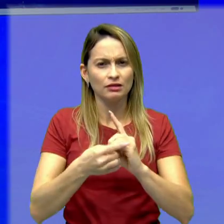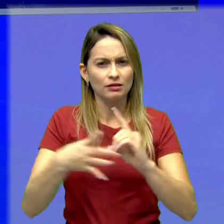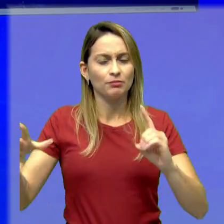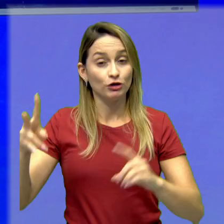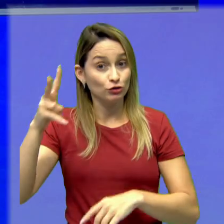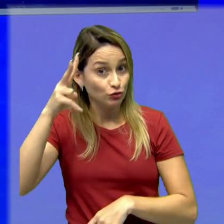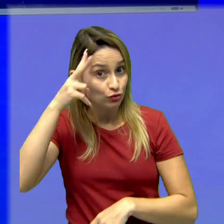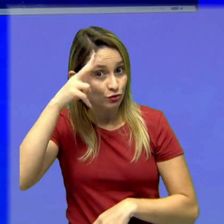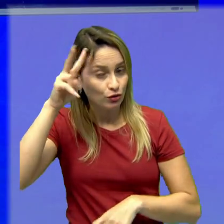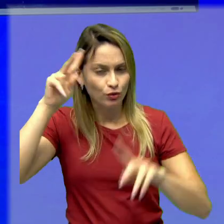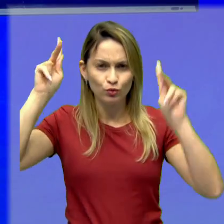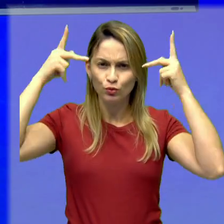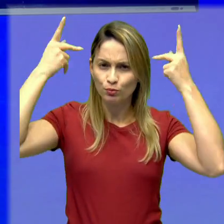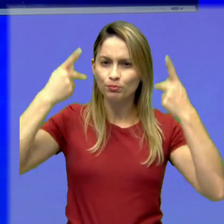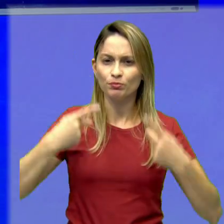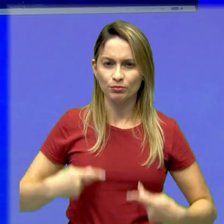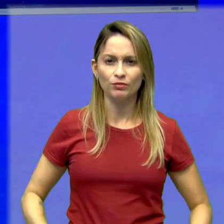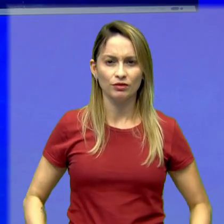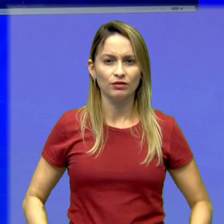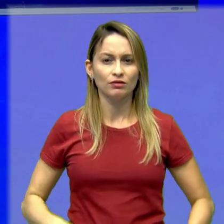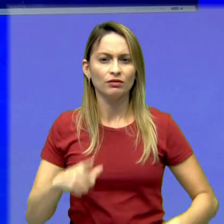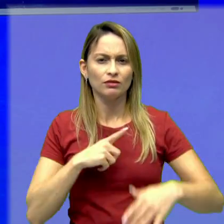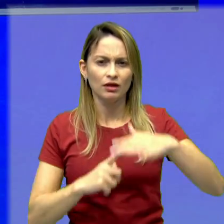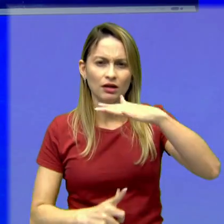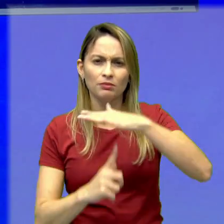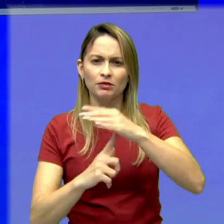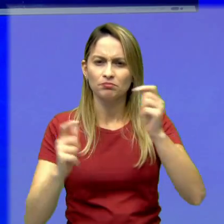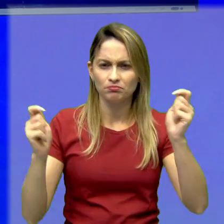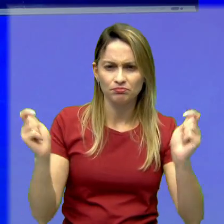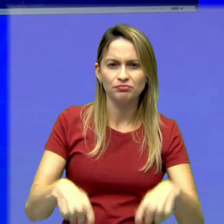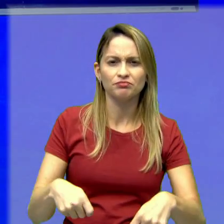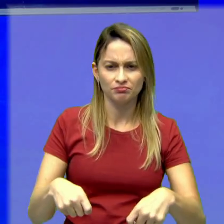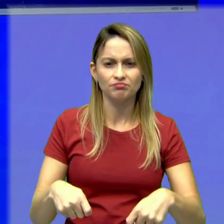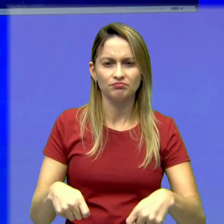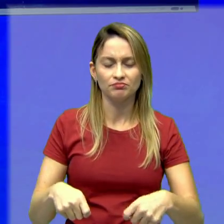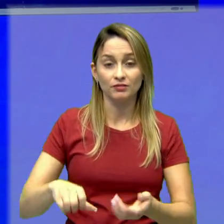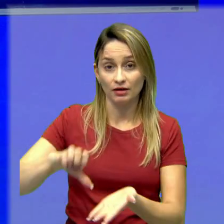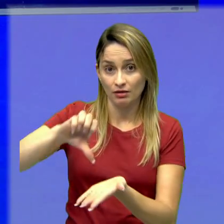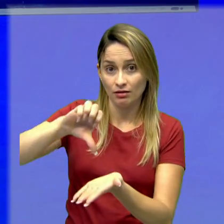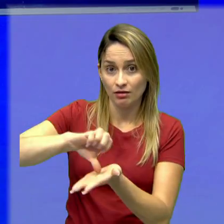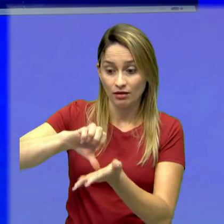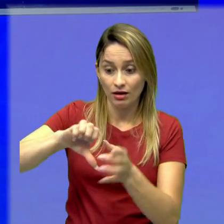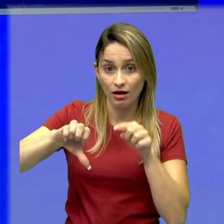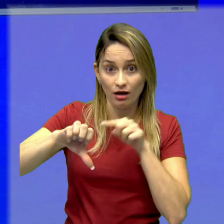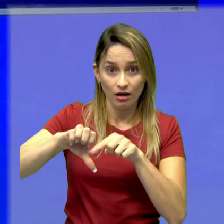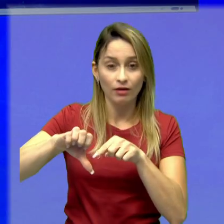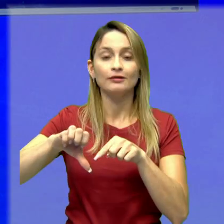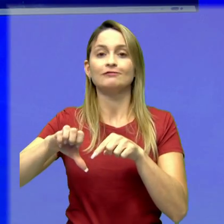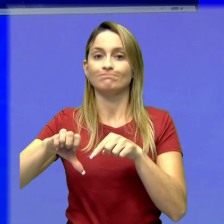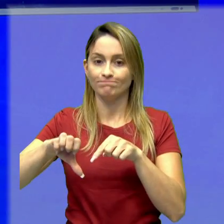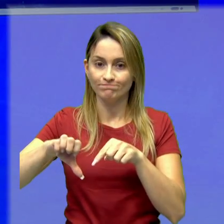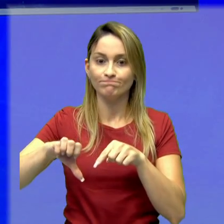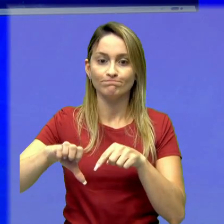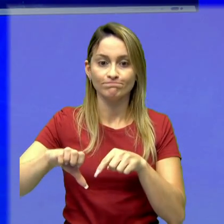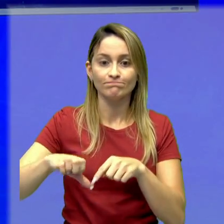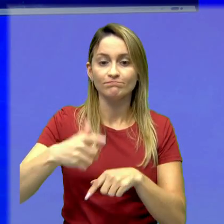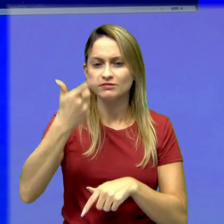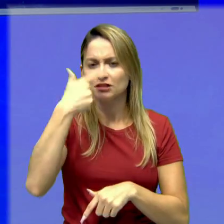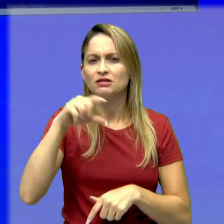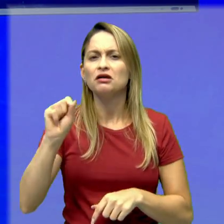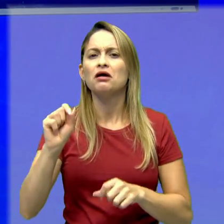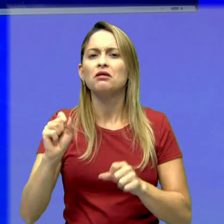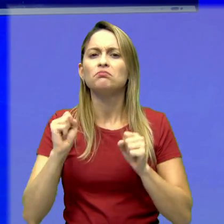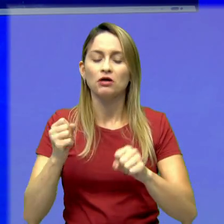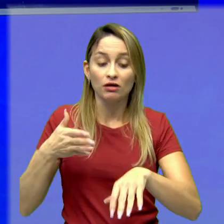humanidade, é claro, com todos os seus limites e possibilidades, foi em Atenas. Lembrando que só poderiam